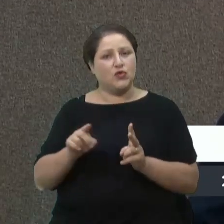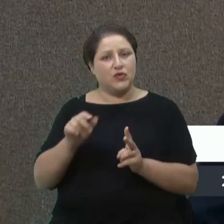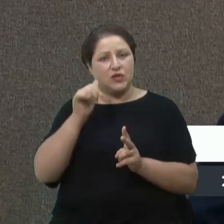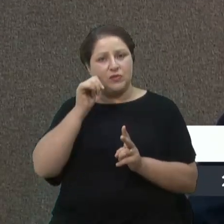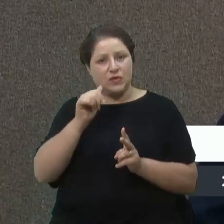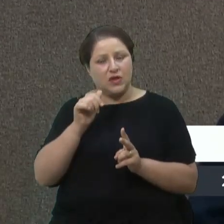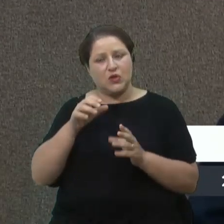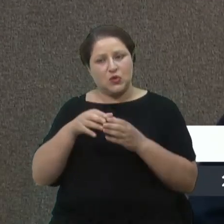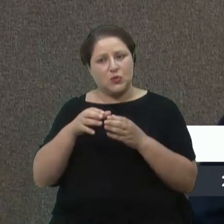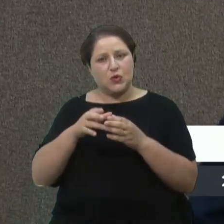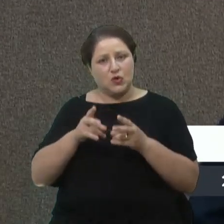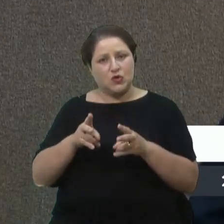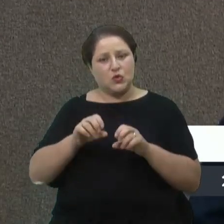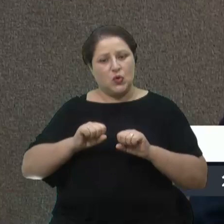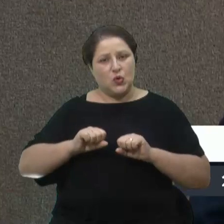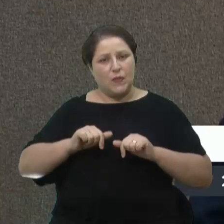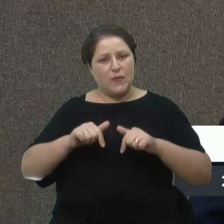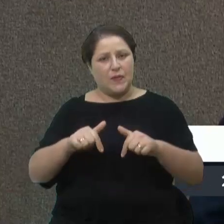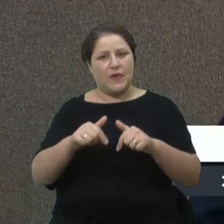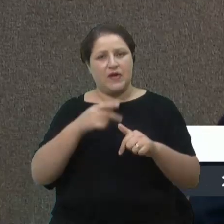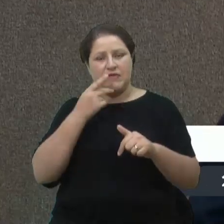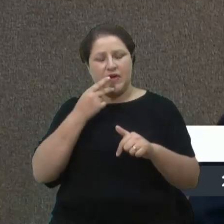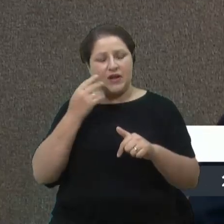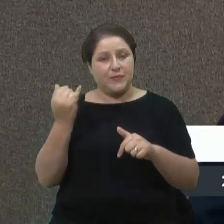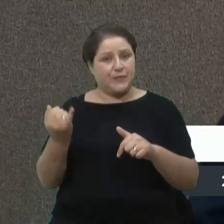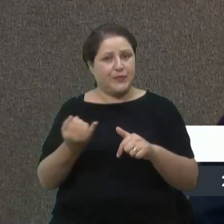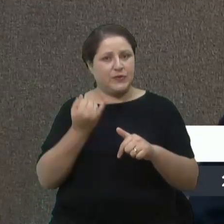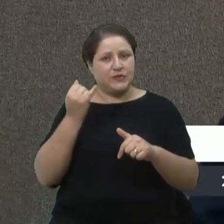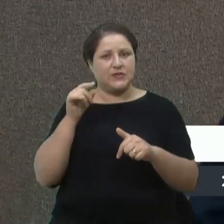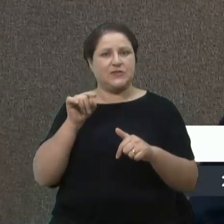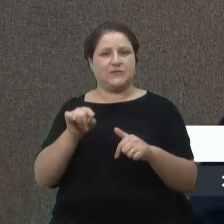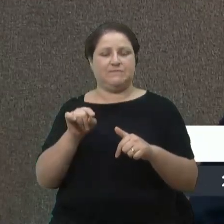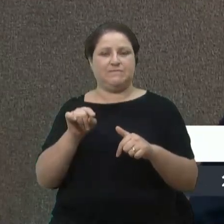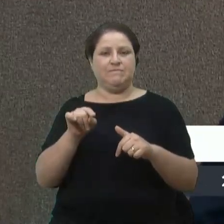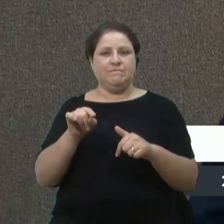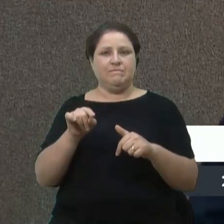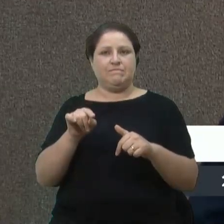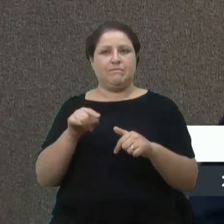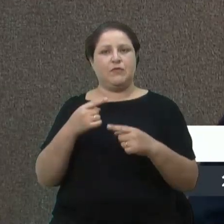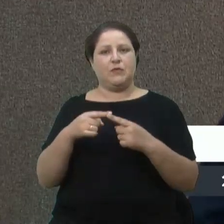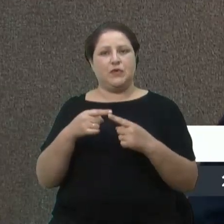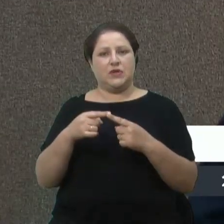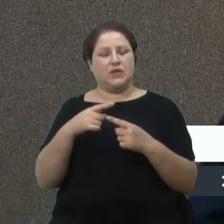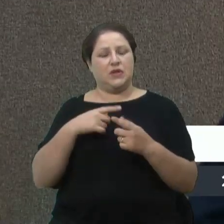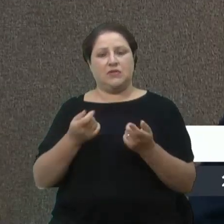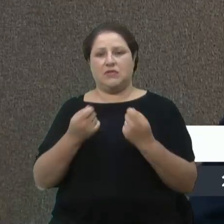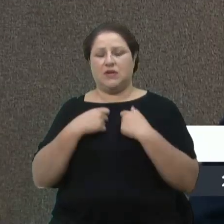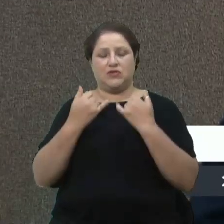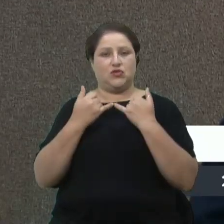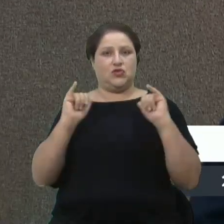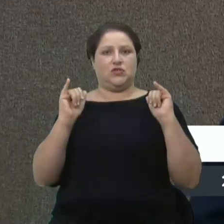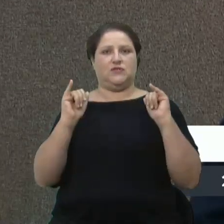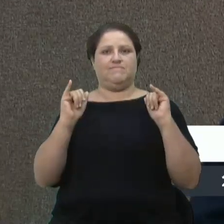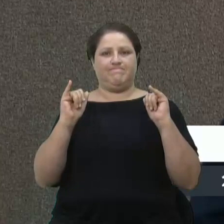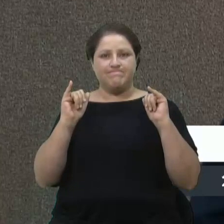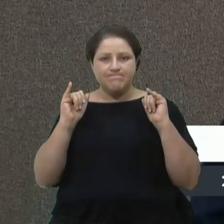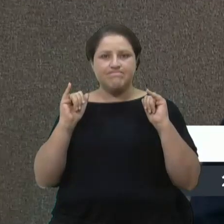eu quero reforçar essa importância, porque está chocando, chocando muito